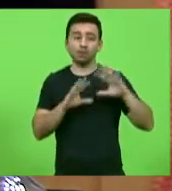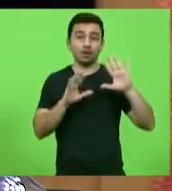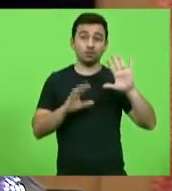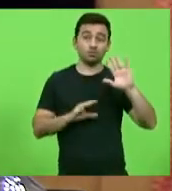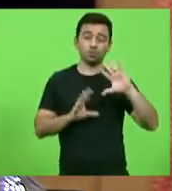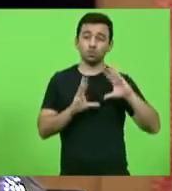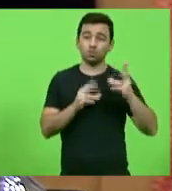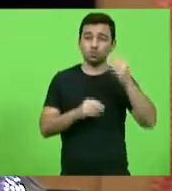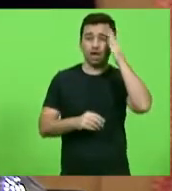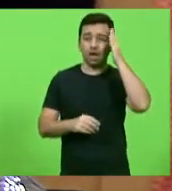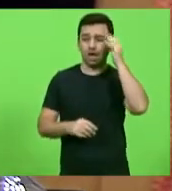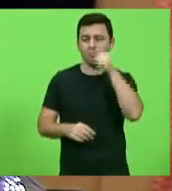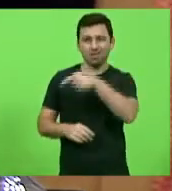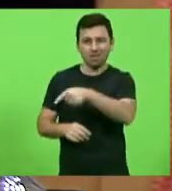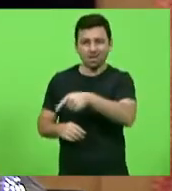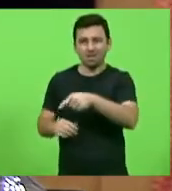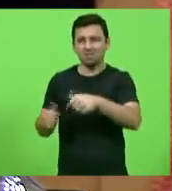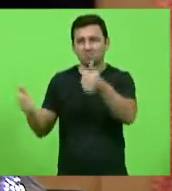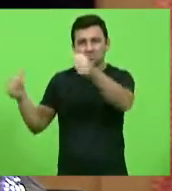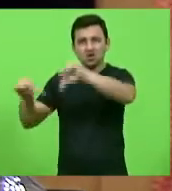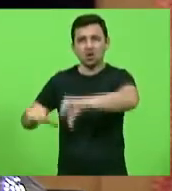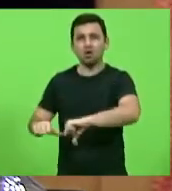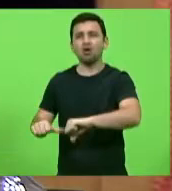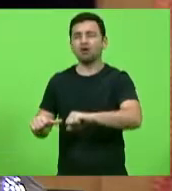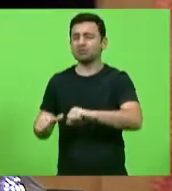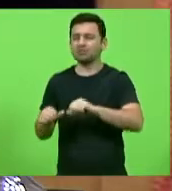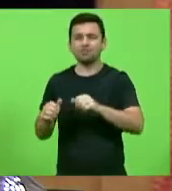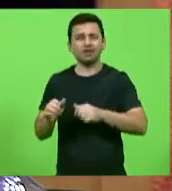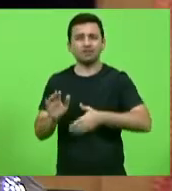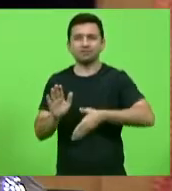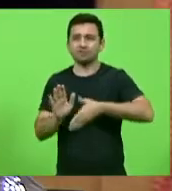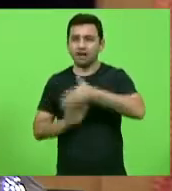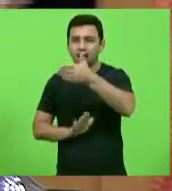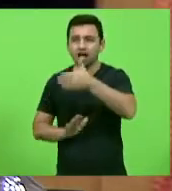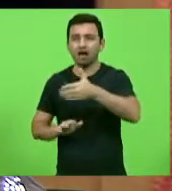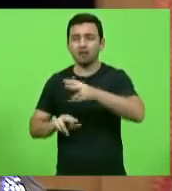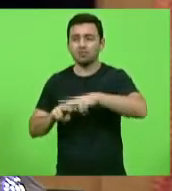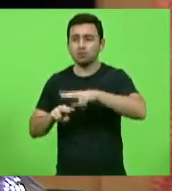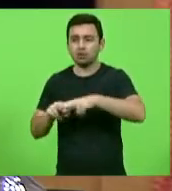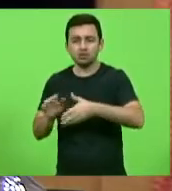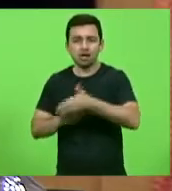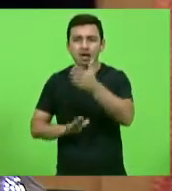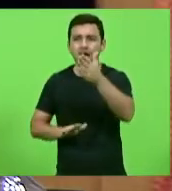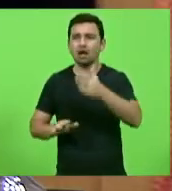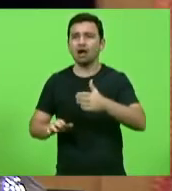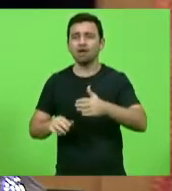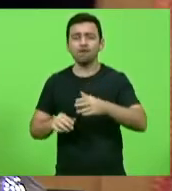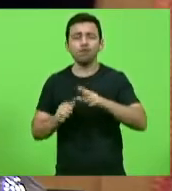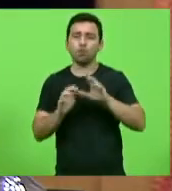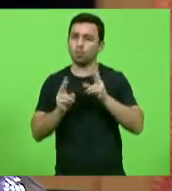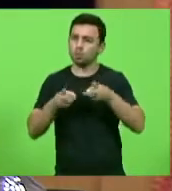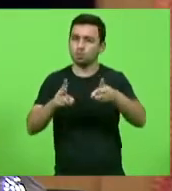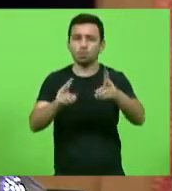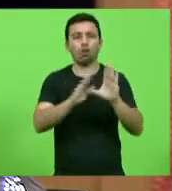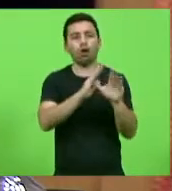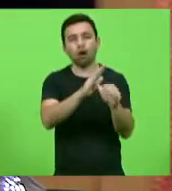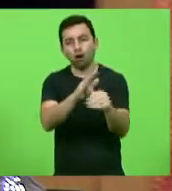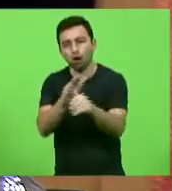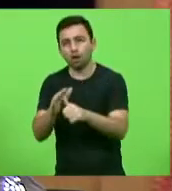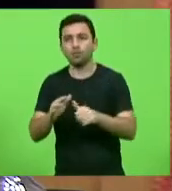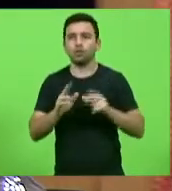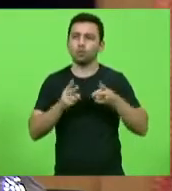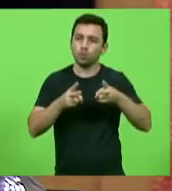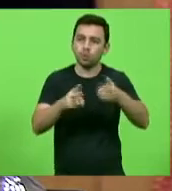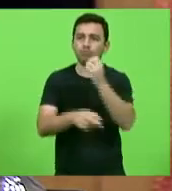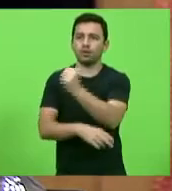continuar assaltando, matando, roubando, mas todo mundo se faz de bobo e ele diz que vai